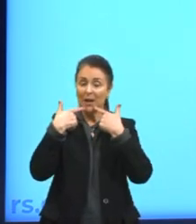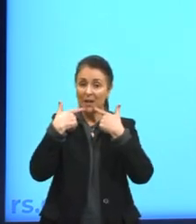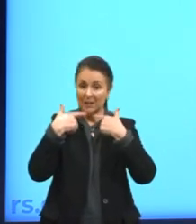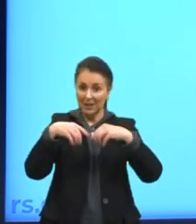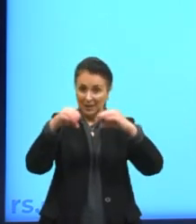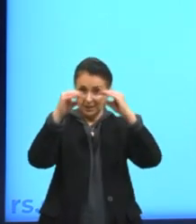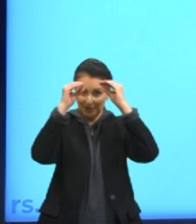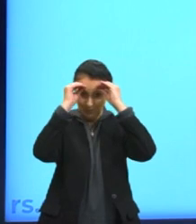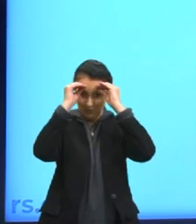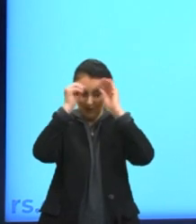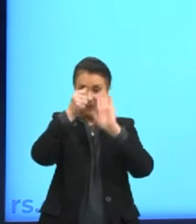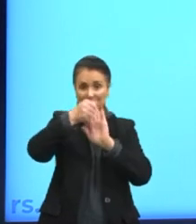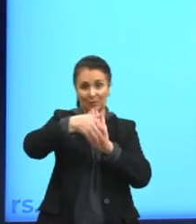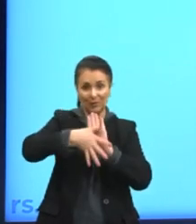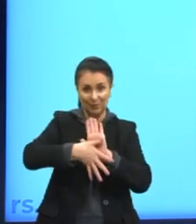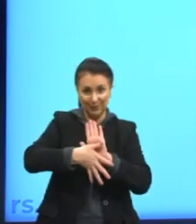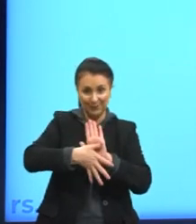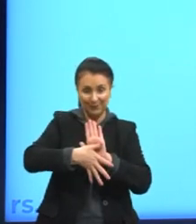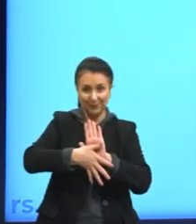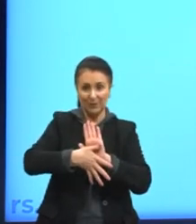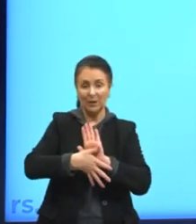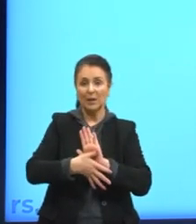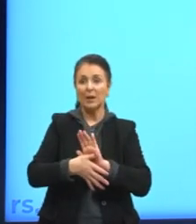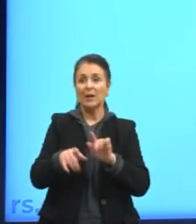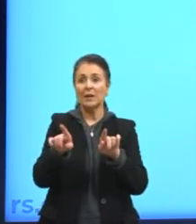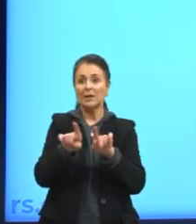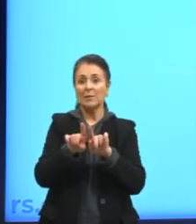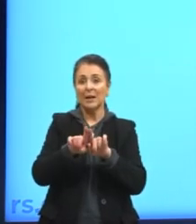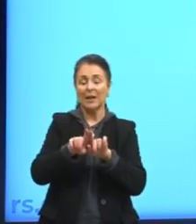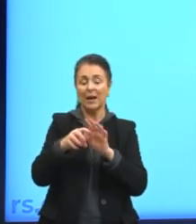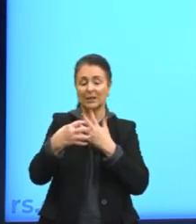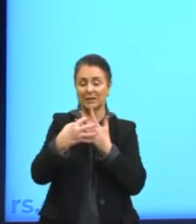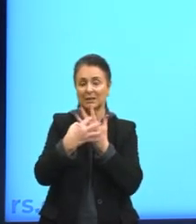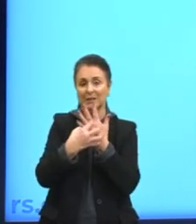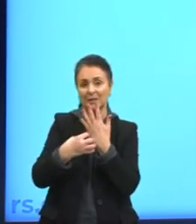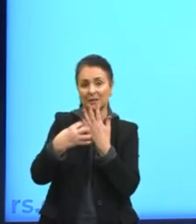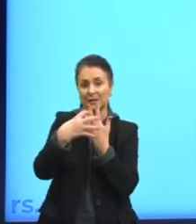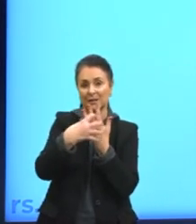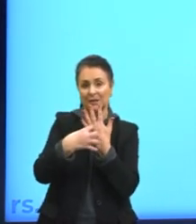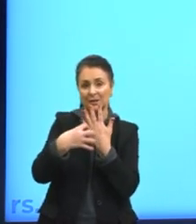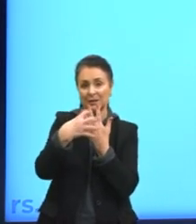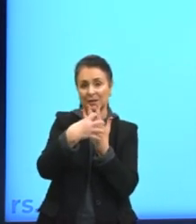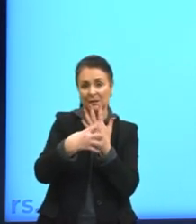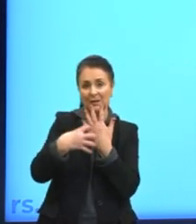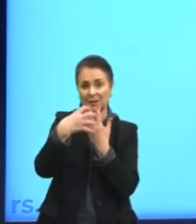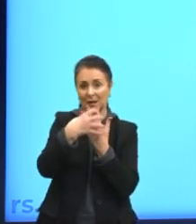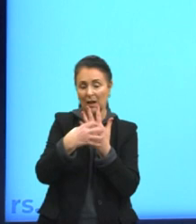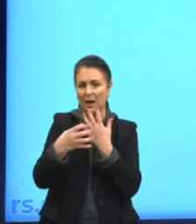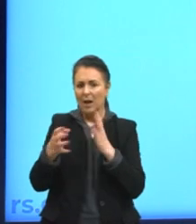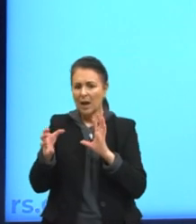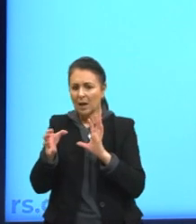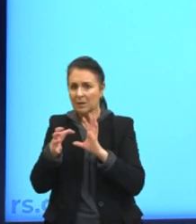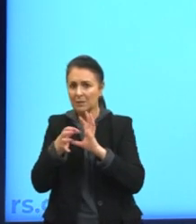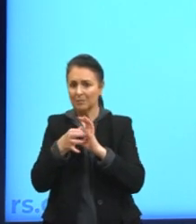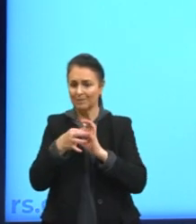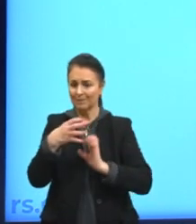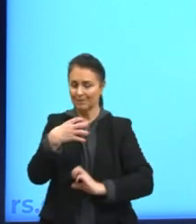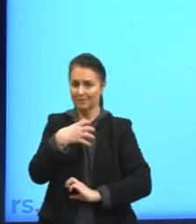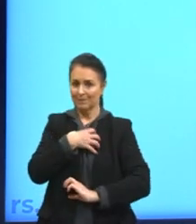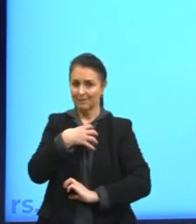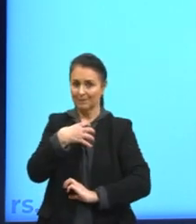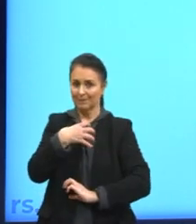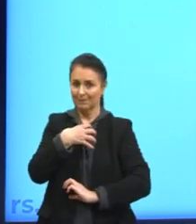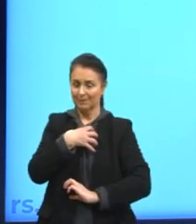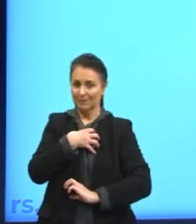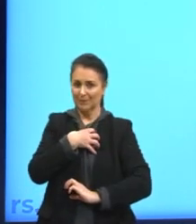hoje, se eu não estou enganada. E a sinestesia, ela acontece pela associação de sensações por